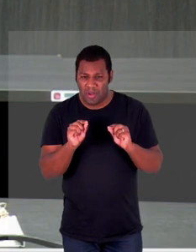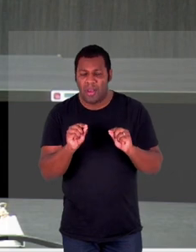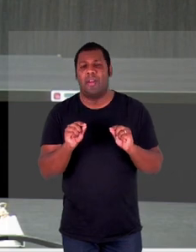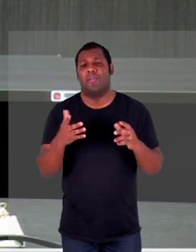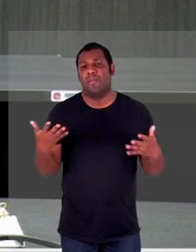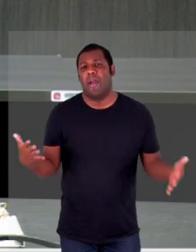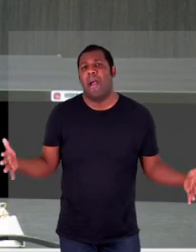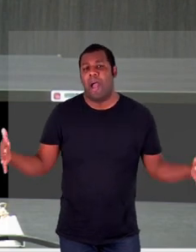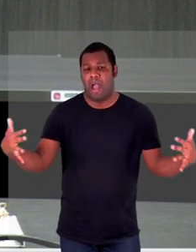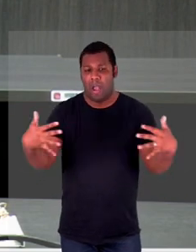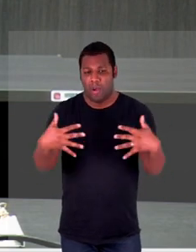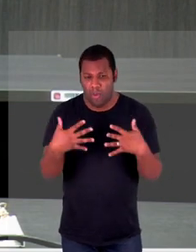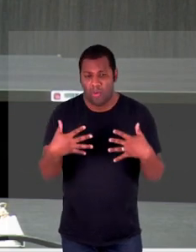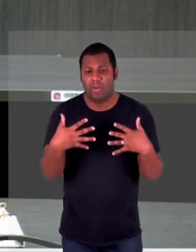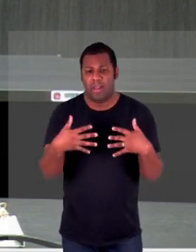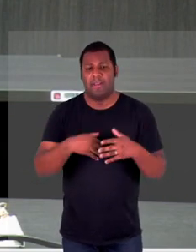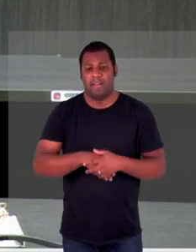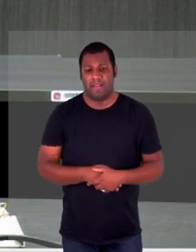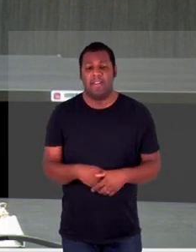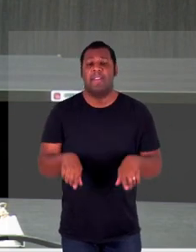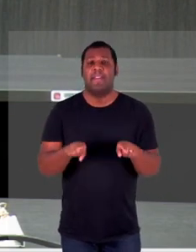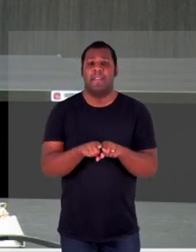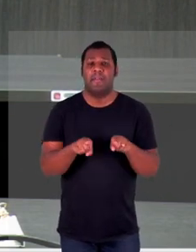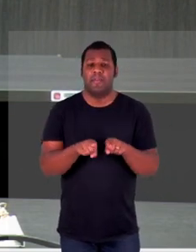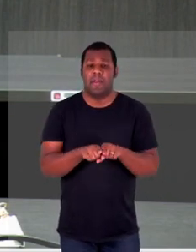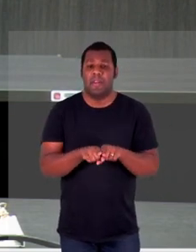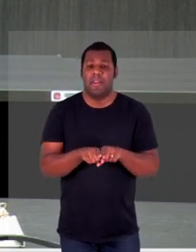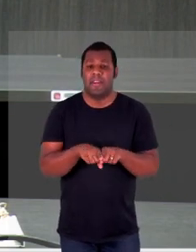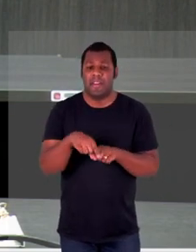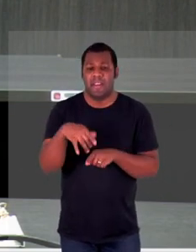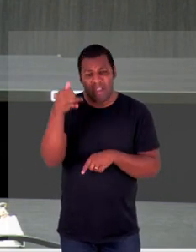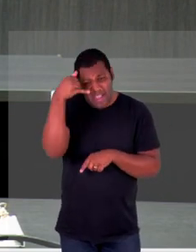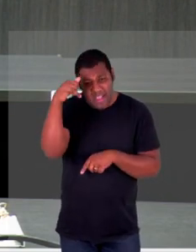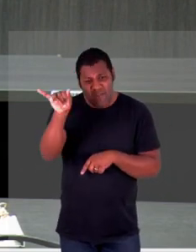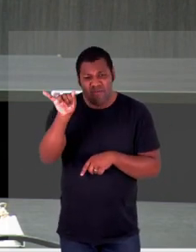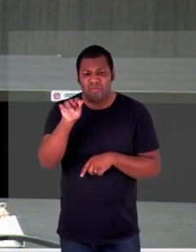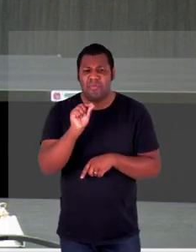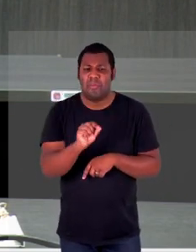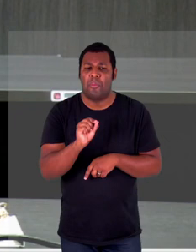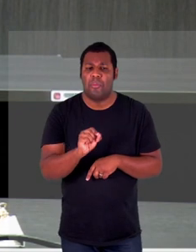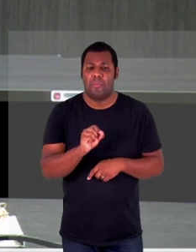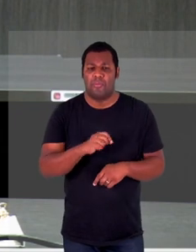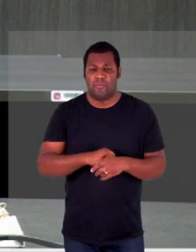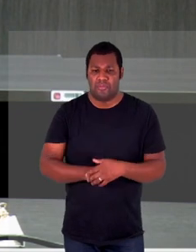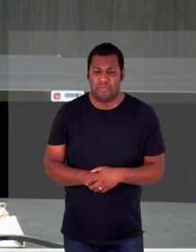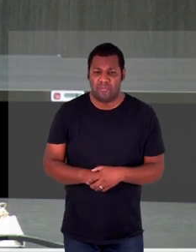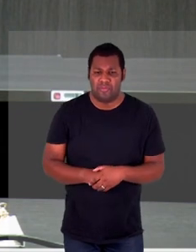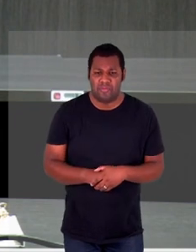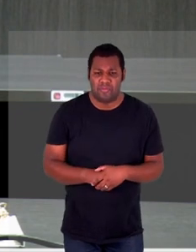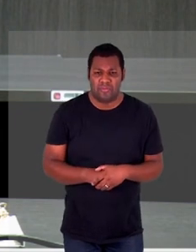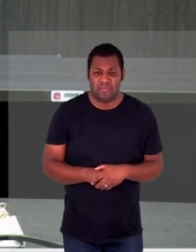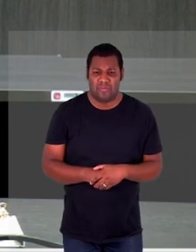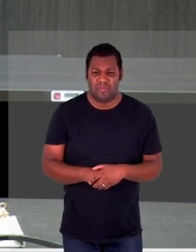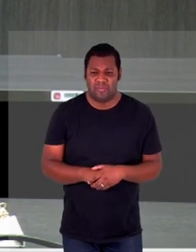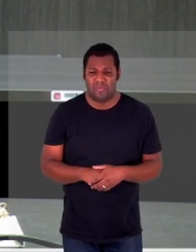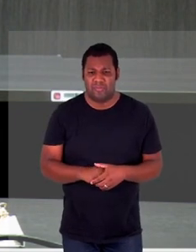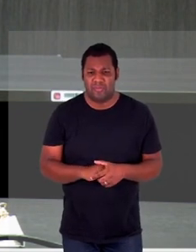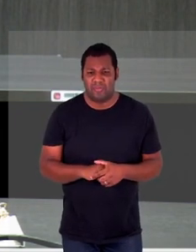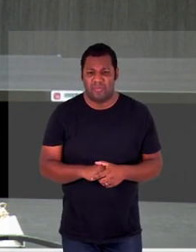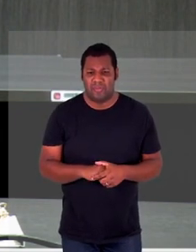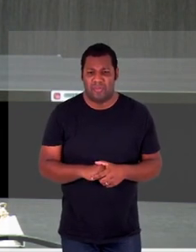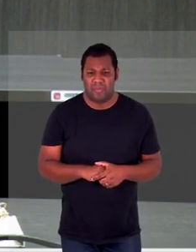acolhimento devido e evitar qualquer tipo de repartamento do